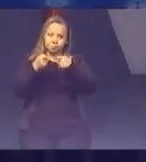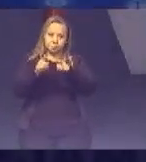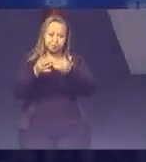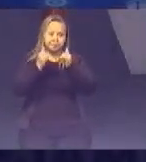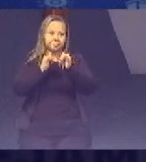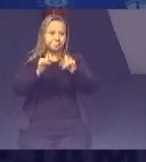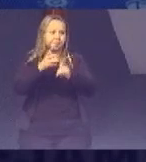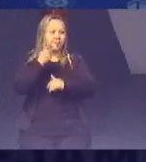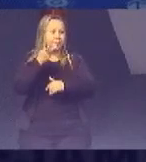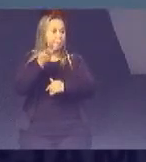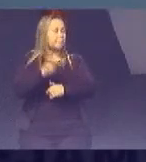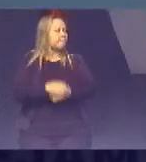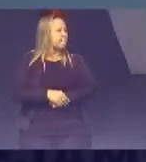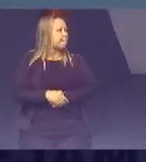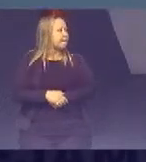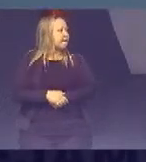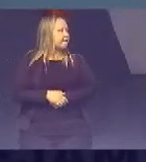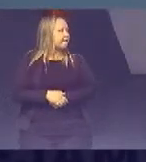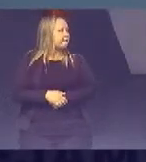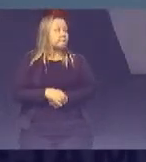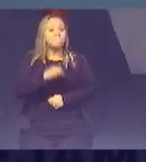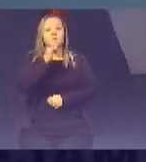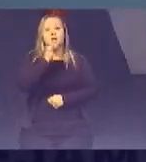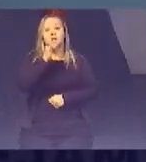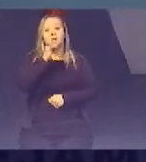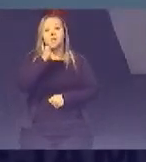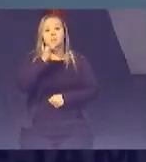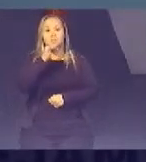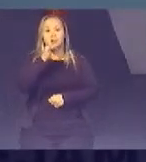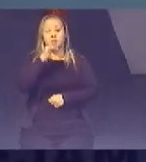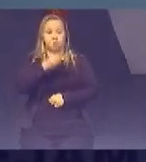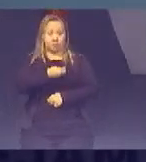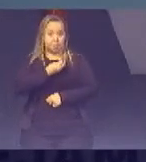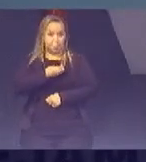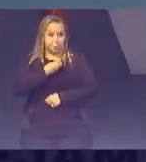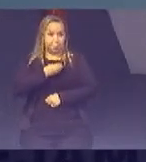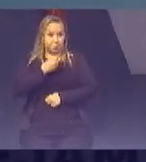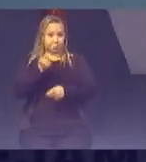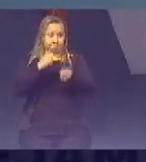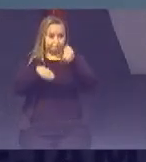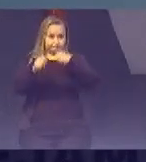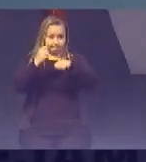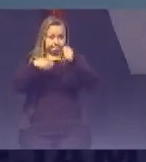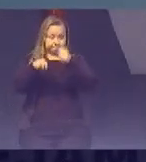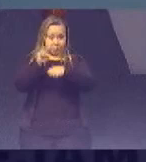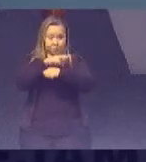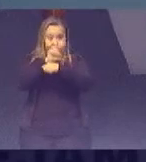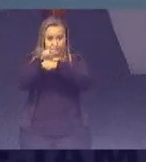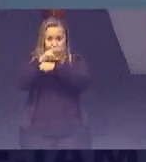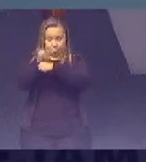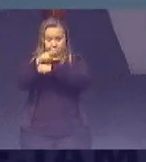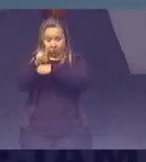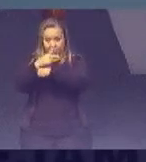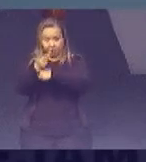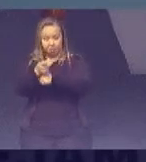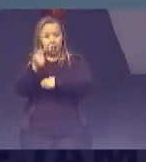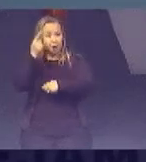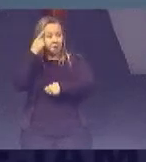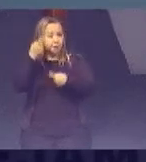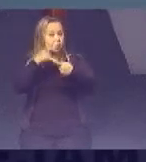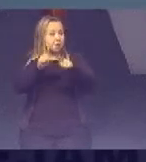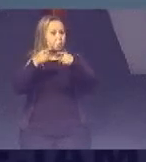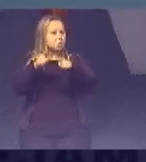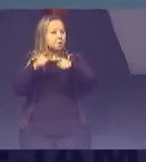exemplo A situação fiscal E econômica Do Brasil Aí não pensando No desafio Das metas nacionais Para a